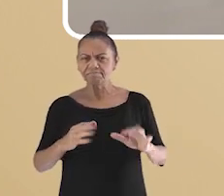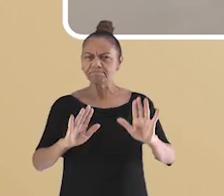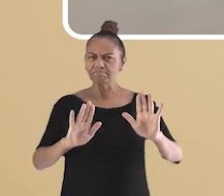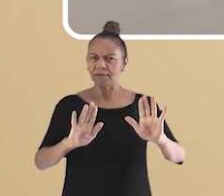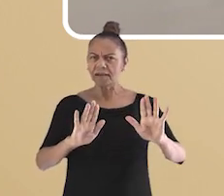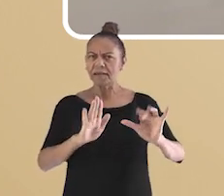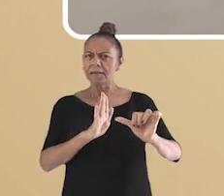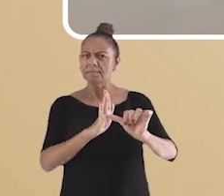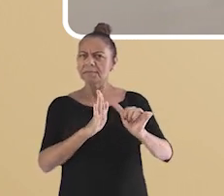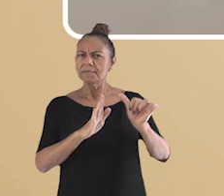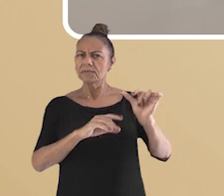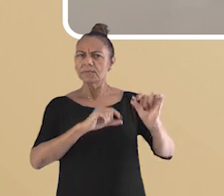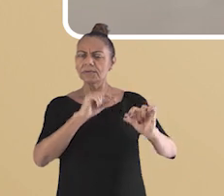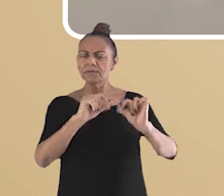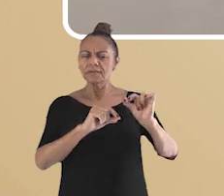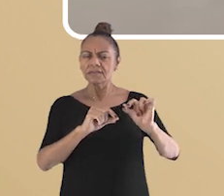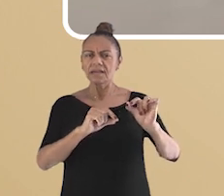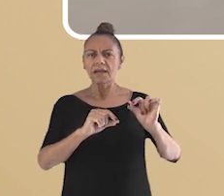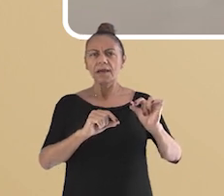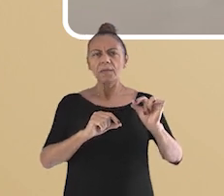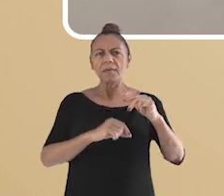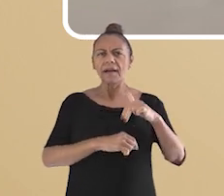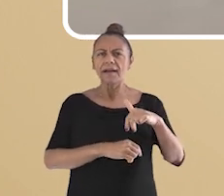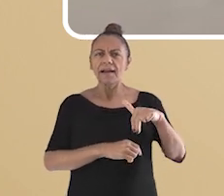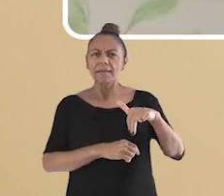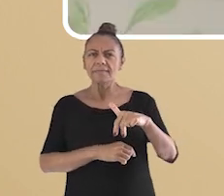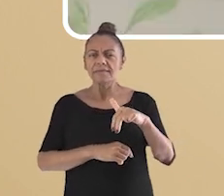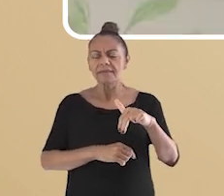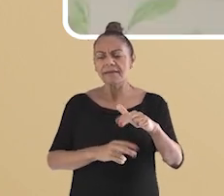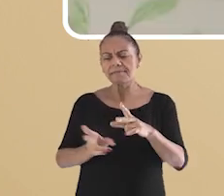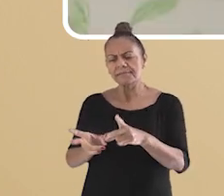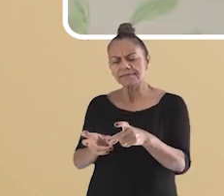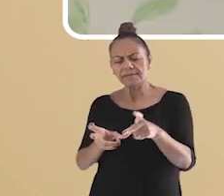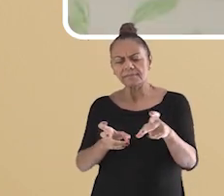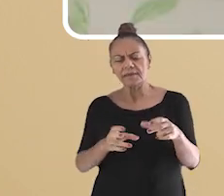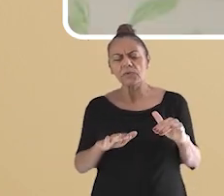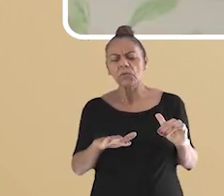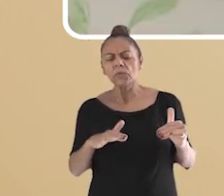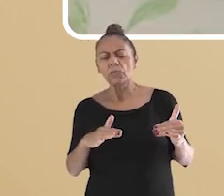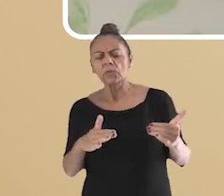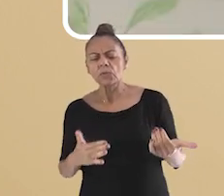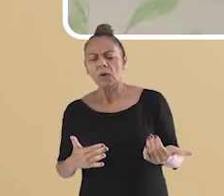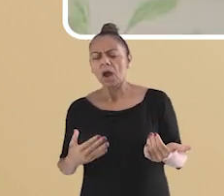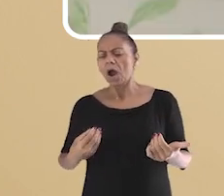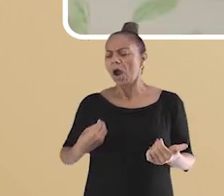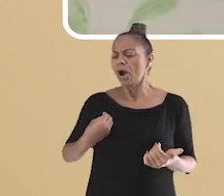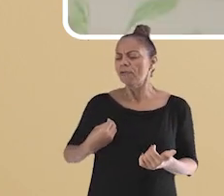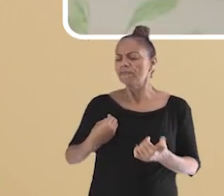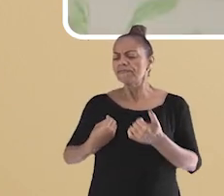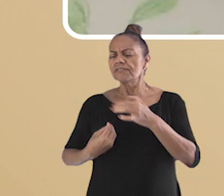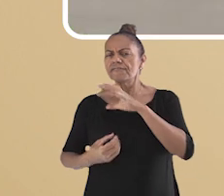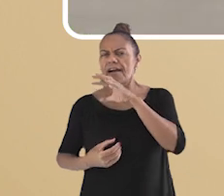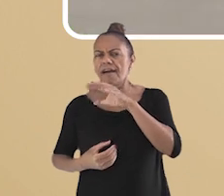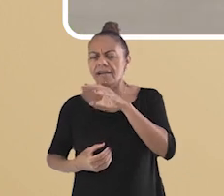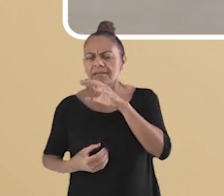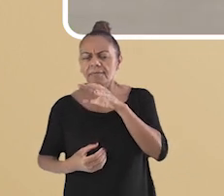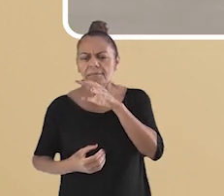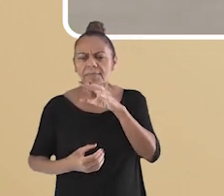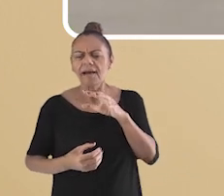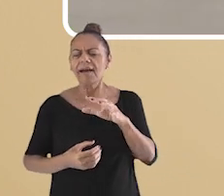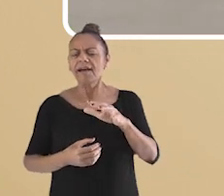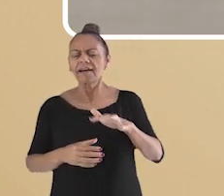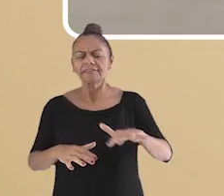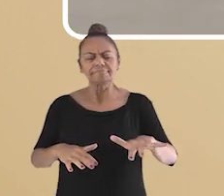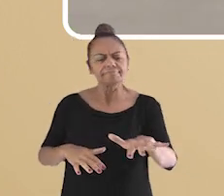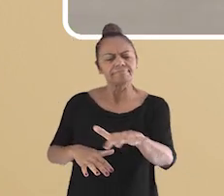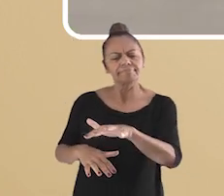fazer uma caminhada para observar quais são os seres vivos que habitam esse local. Segundo, descobrir quem mora